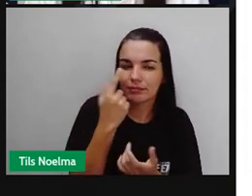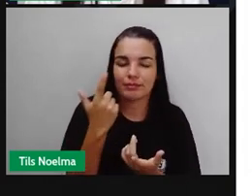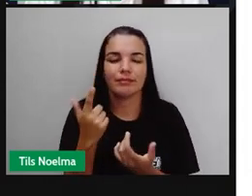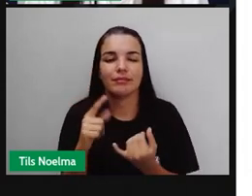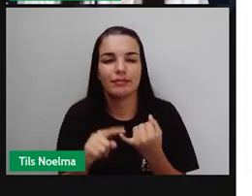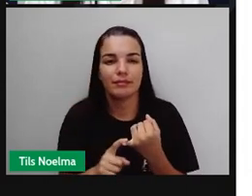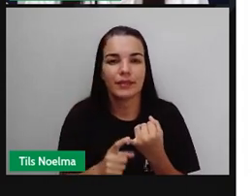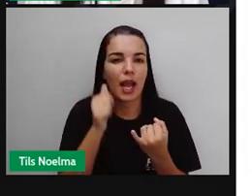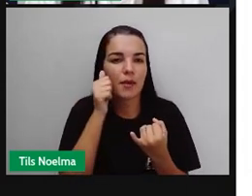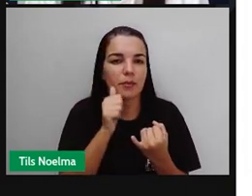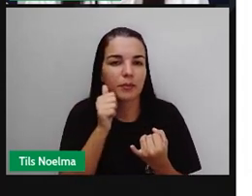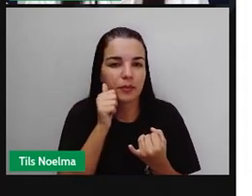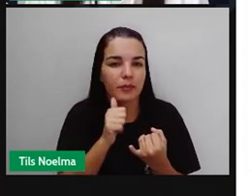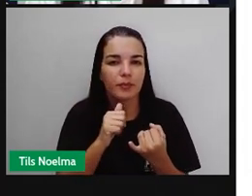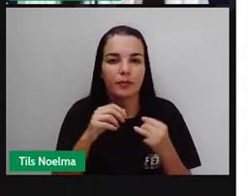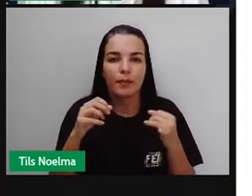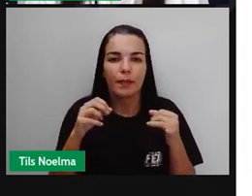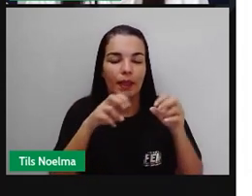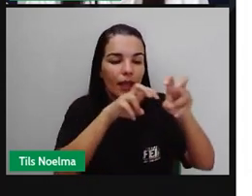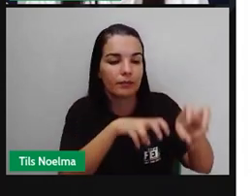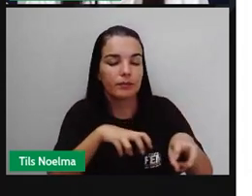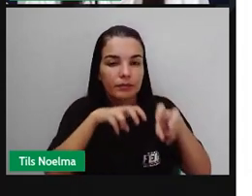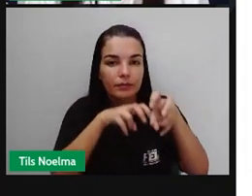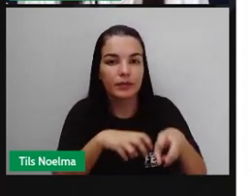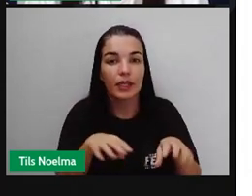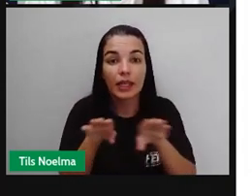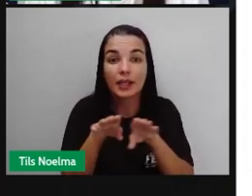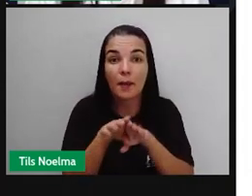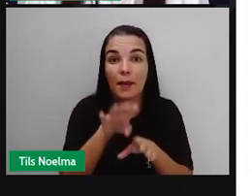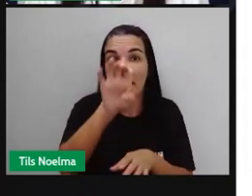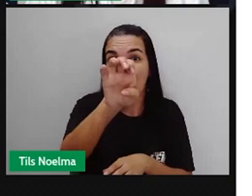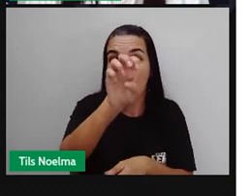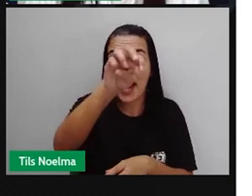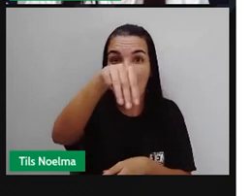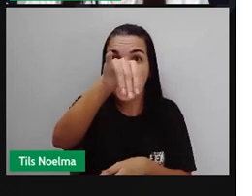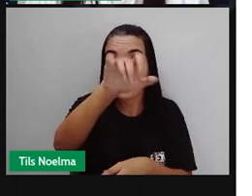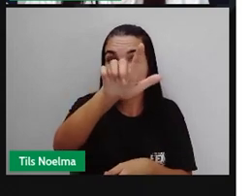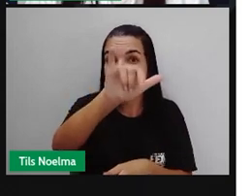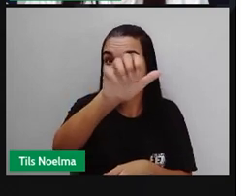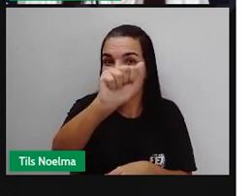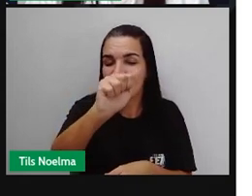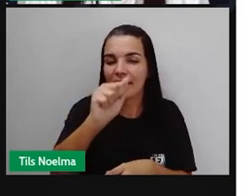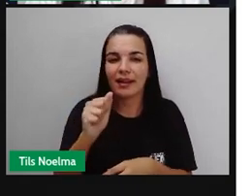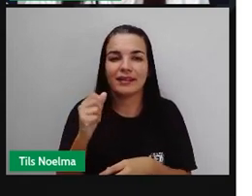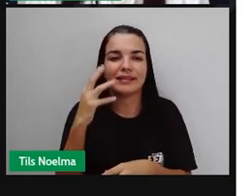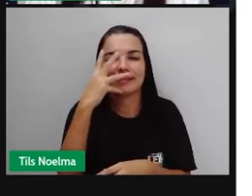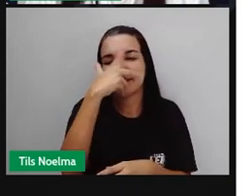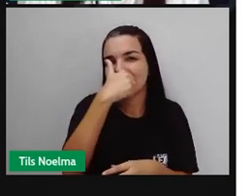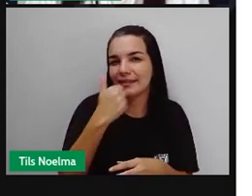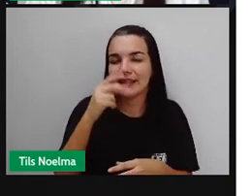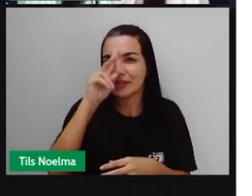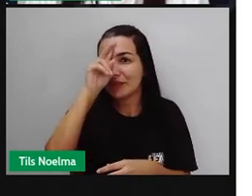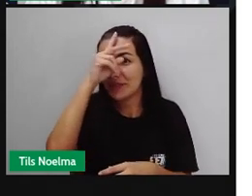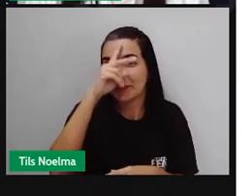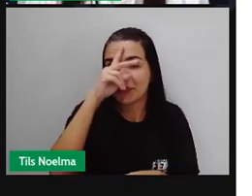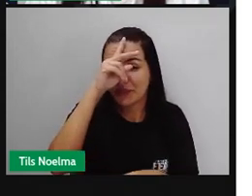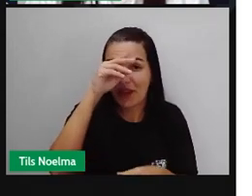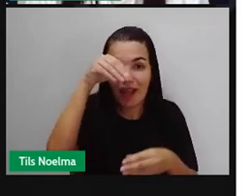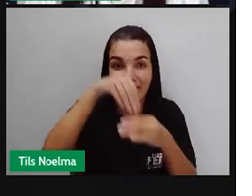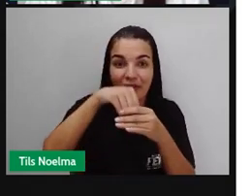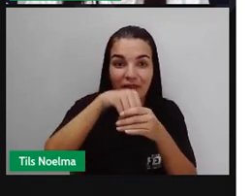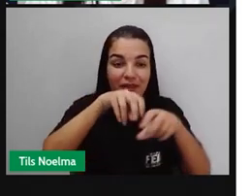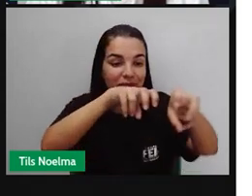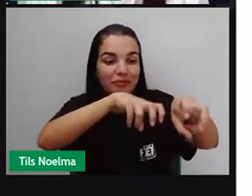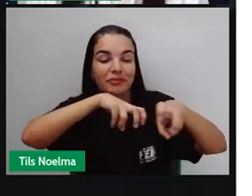Rabicote, Anastácia e, claro, a Emília, né? Que comanda todas as travessuras de um sítio de realidade e fantasia,